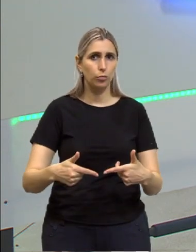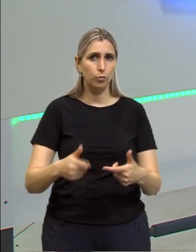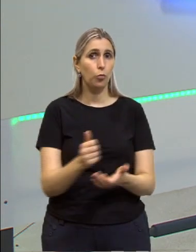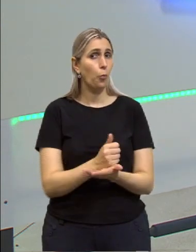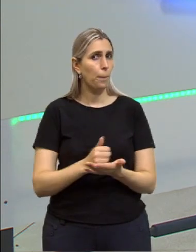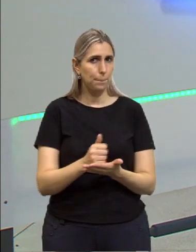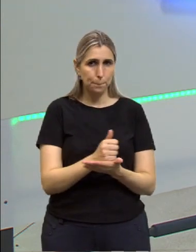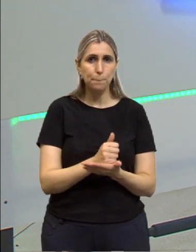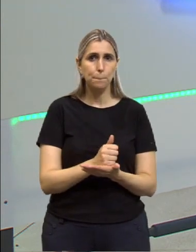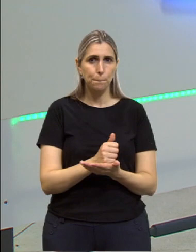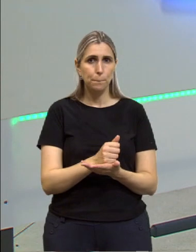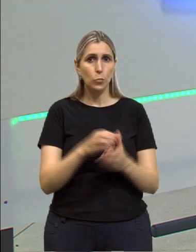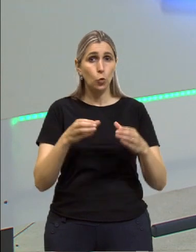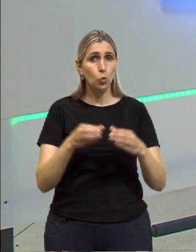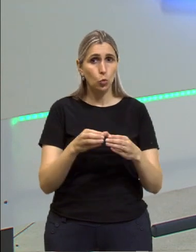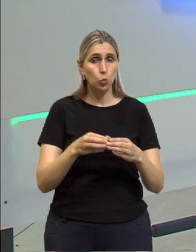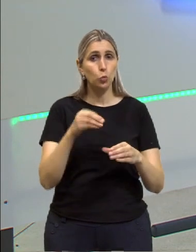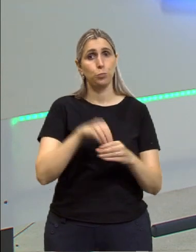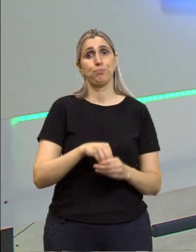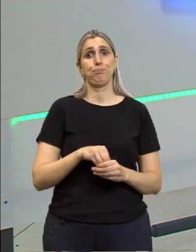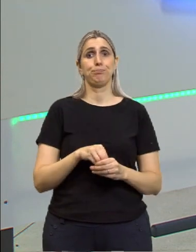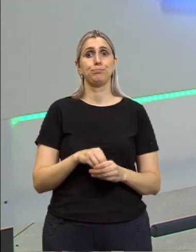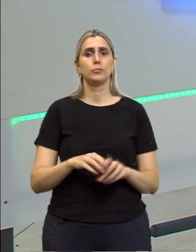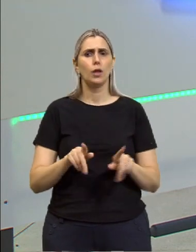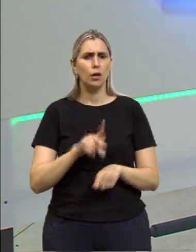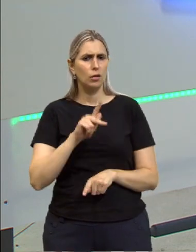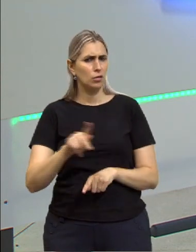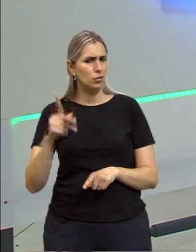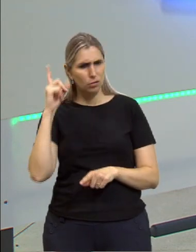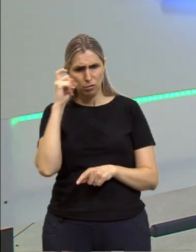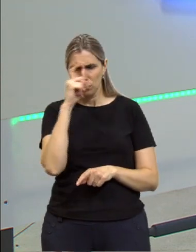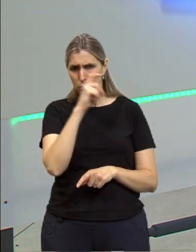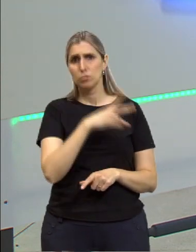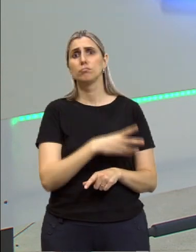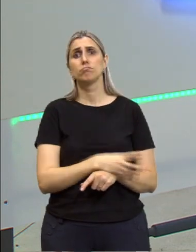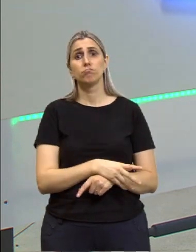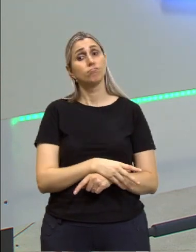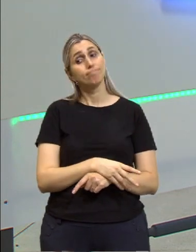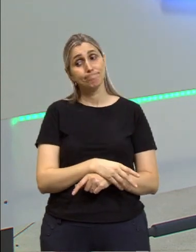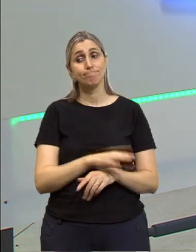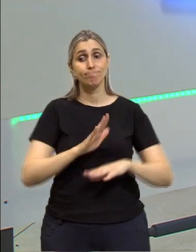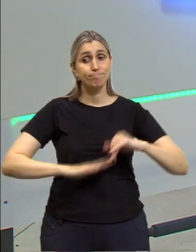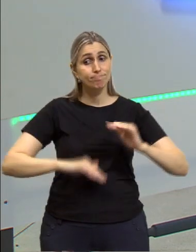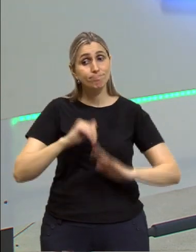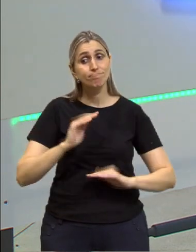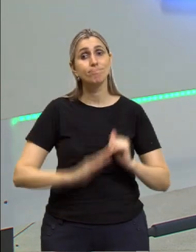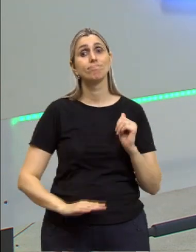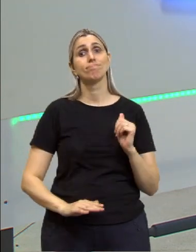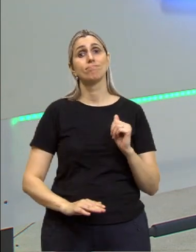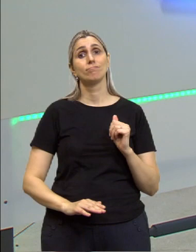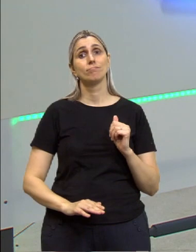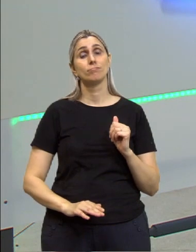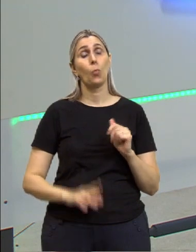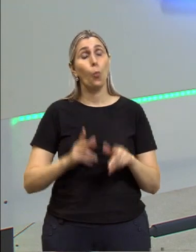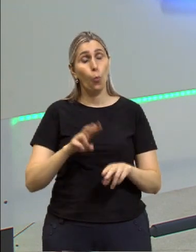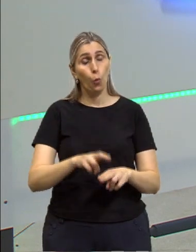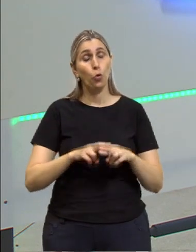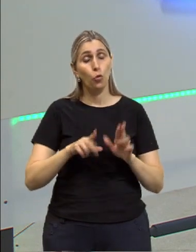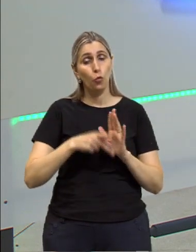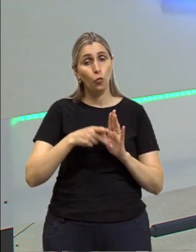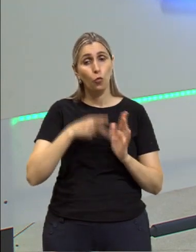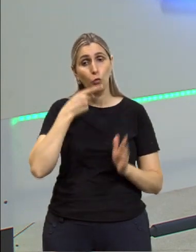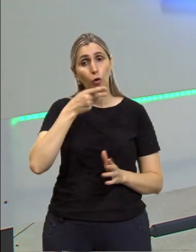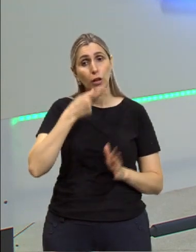As ações na coletividade. Professor, mas isso é muito difícil, é um exercício, tá? Por isso eu disse antes, seria